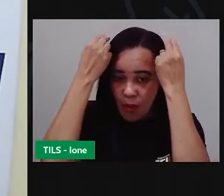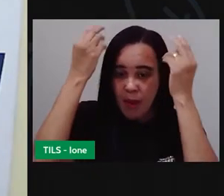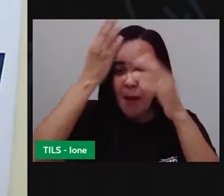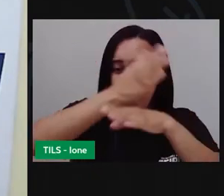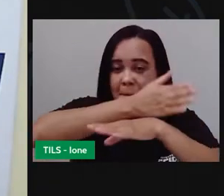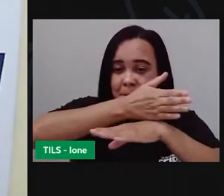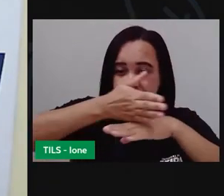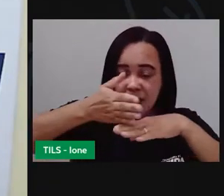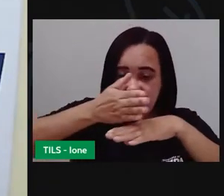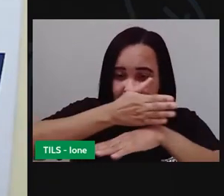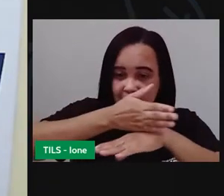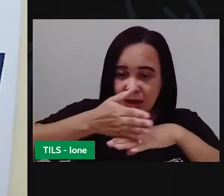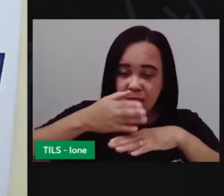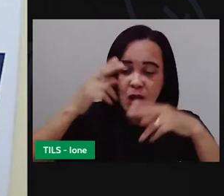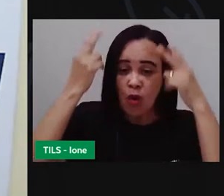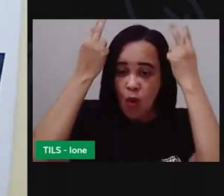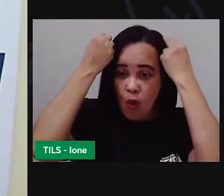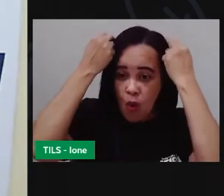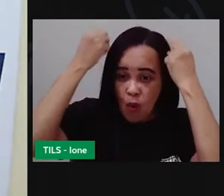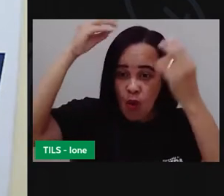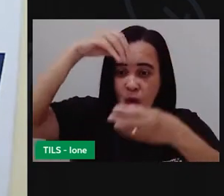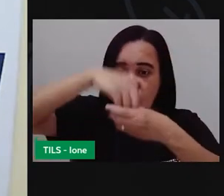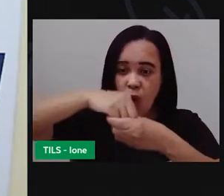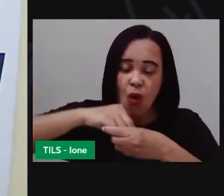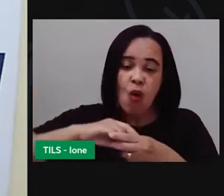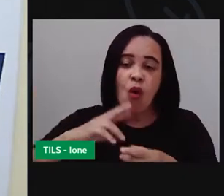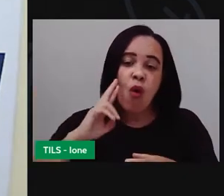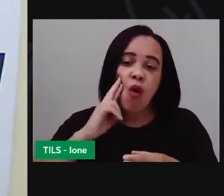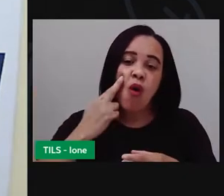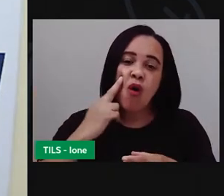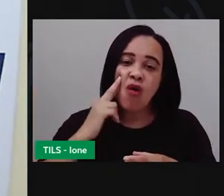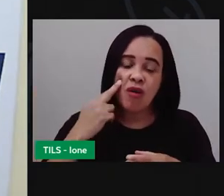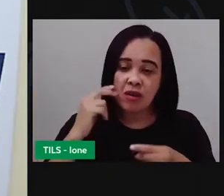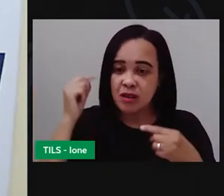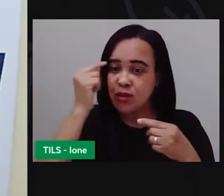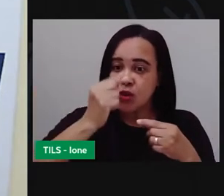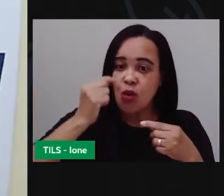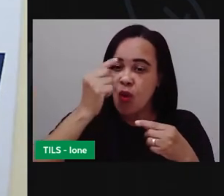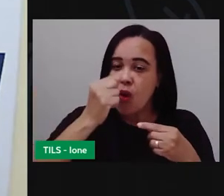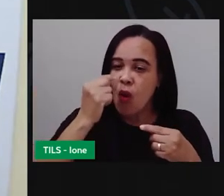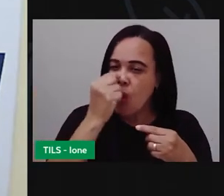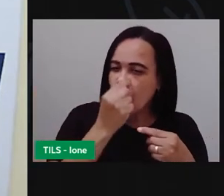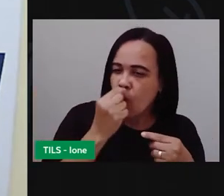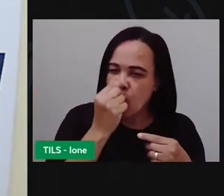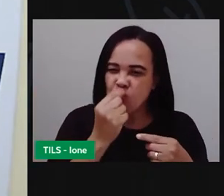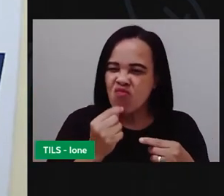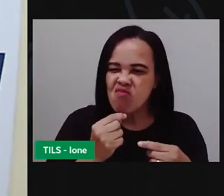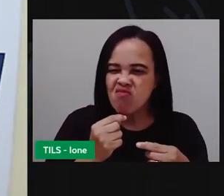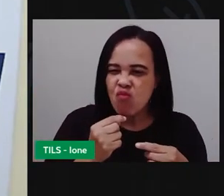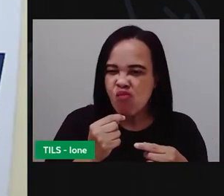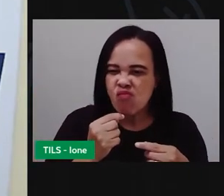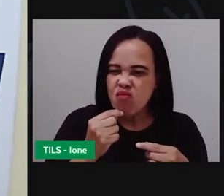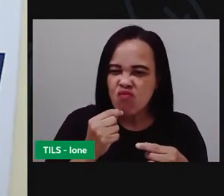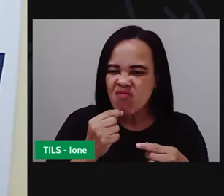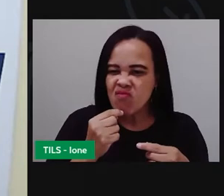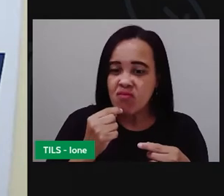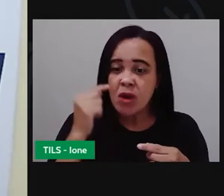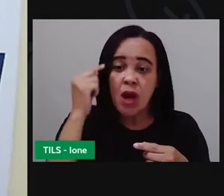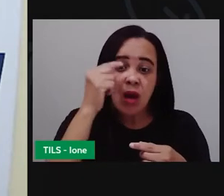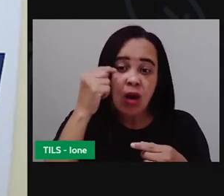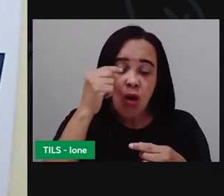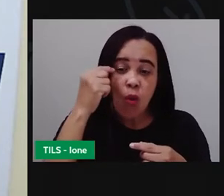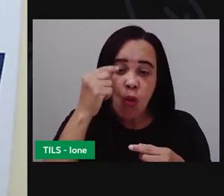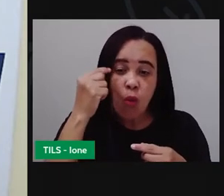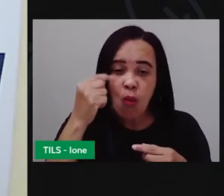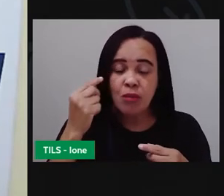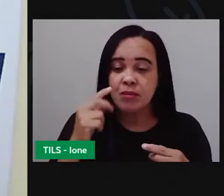de orelhas rosas e olhos vermelhos. E o focinho dele ficava tremilicando o tempo